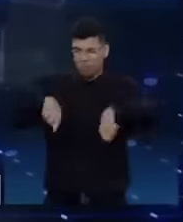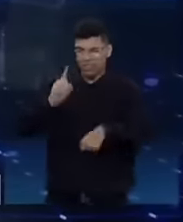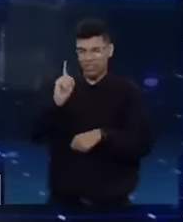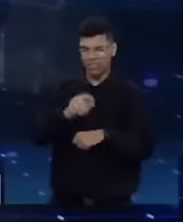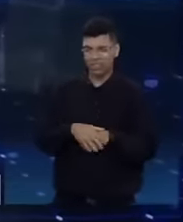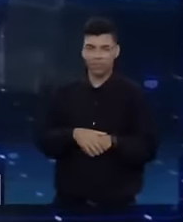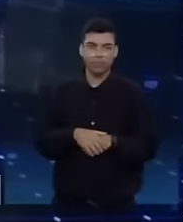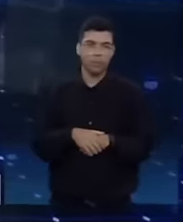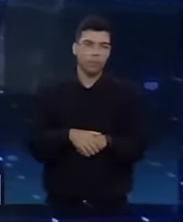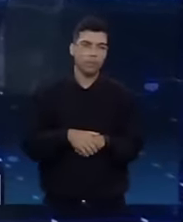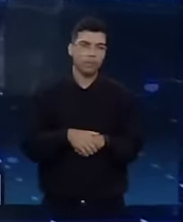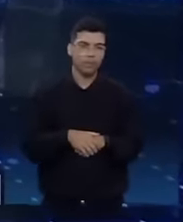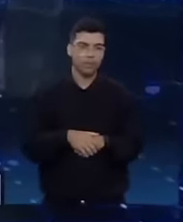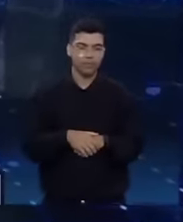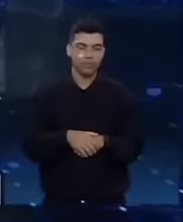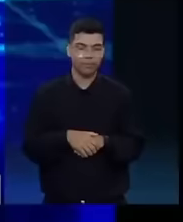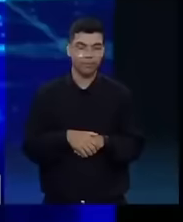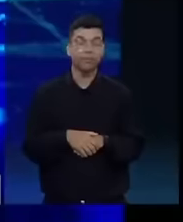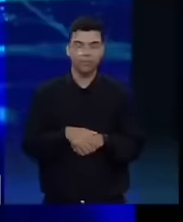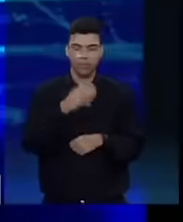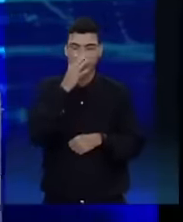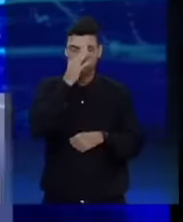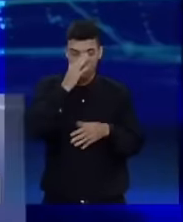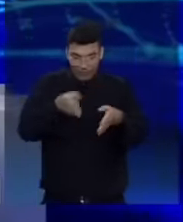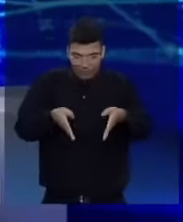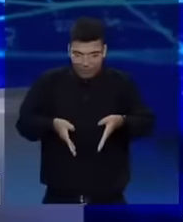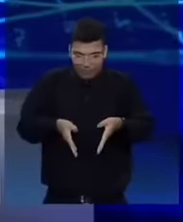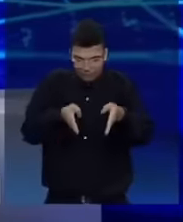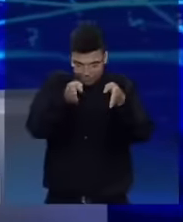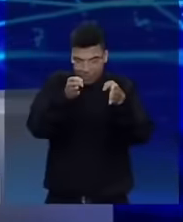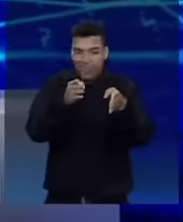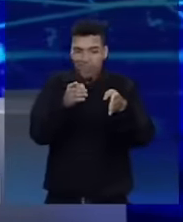Transposição do São Francisco. Era para ter acabado em 2010.